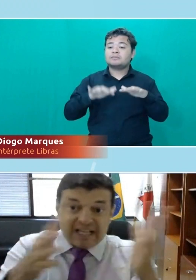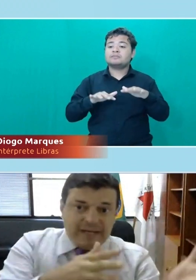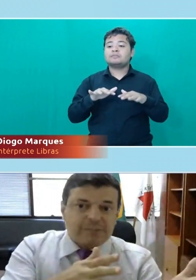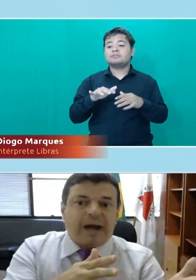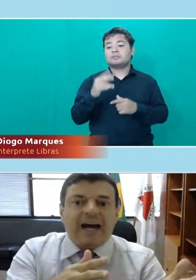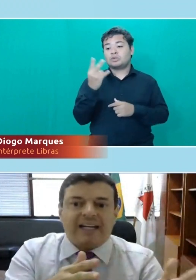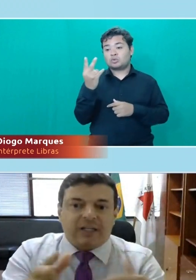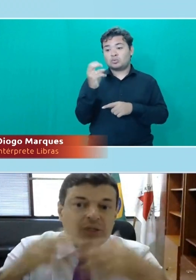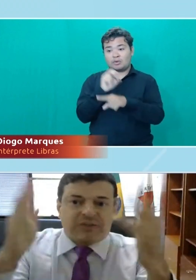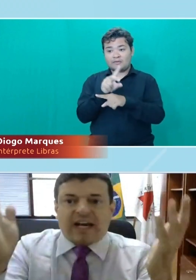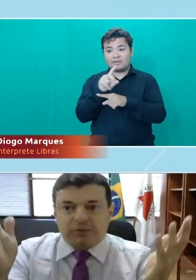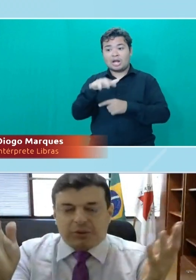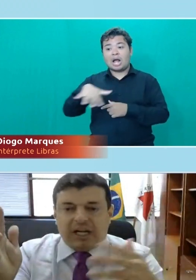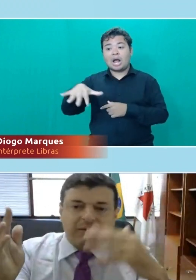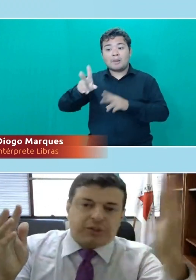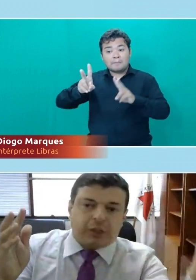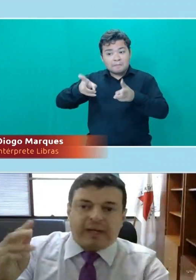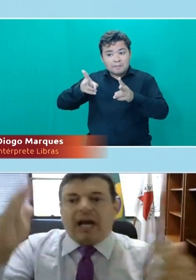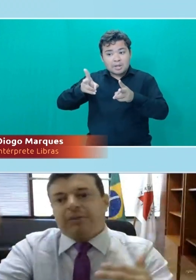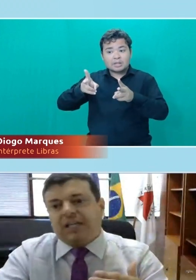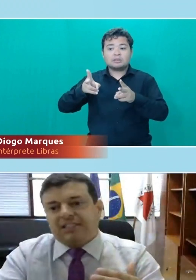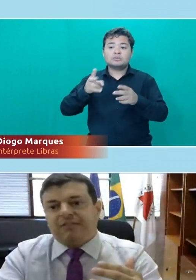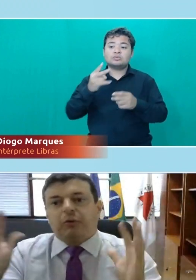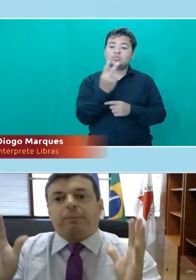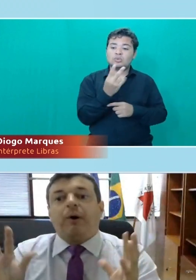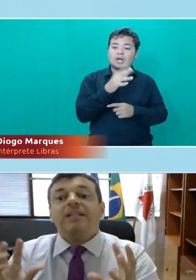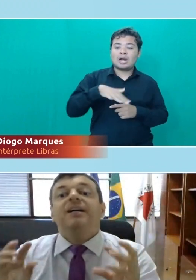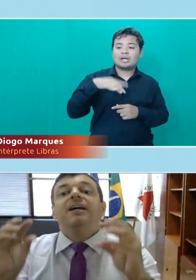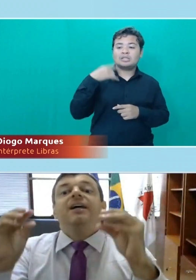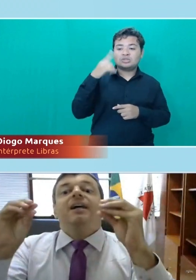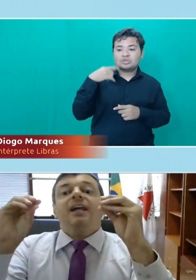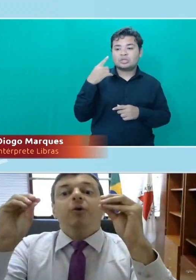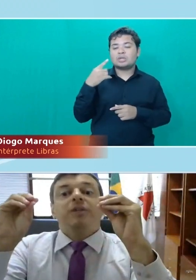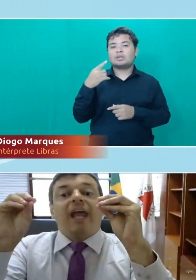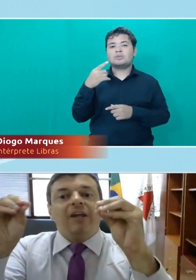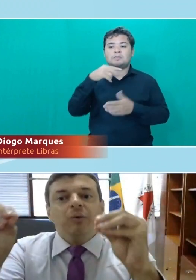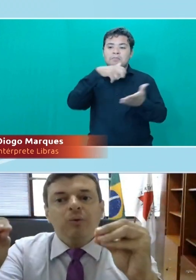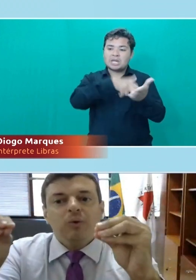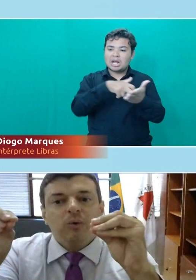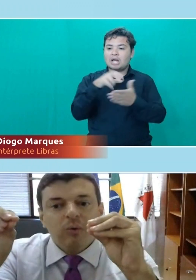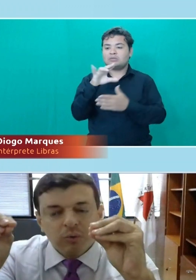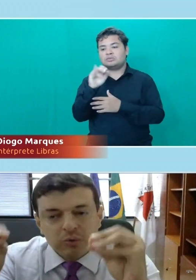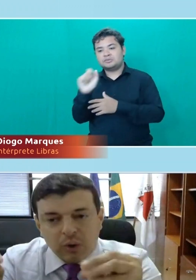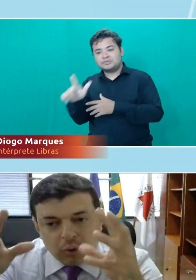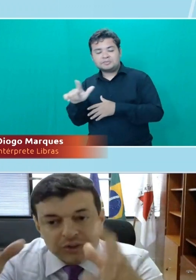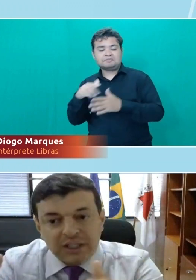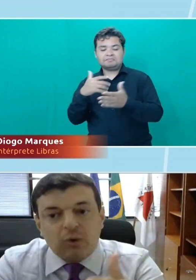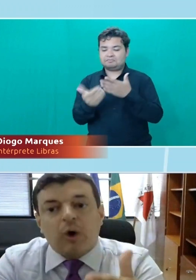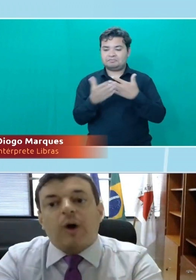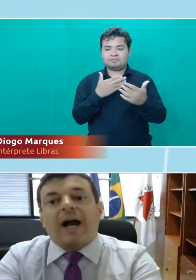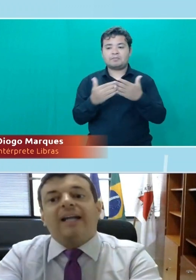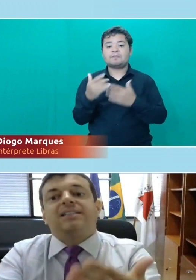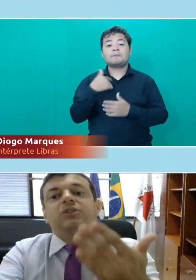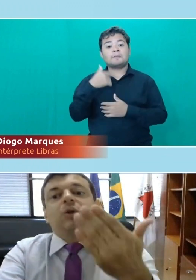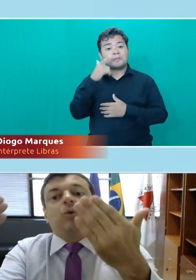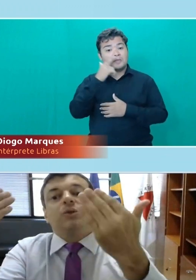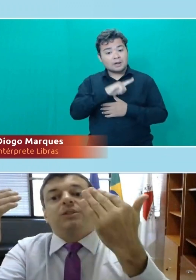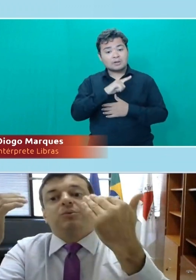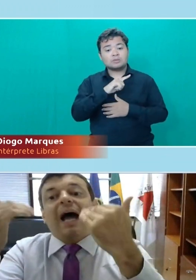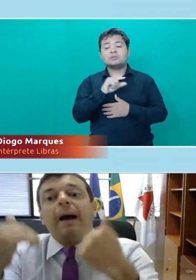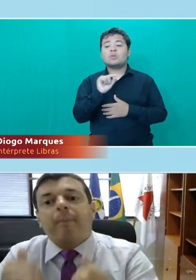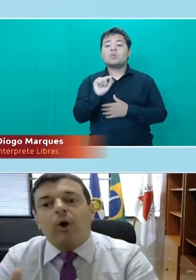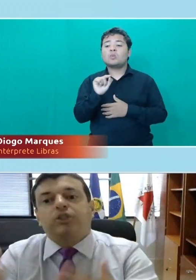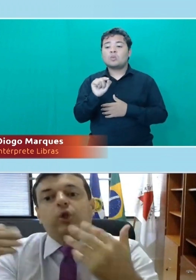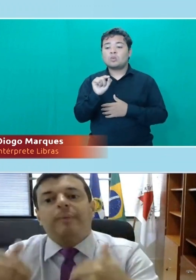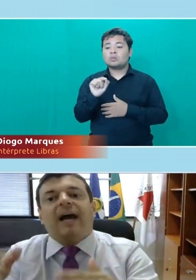duas vagas na mesma área, duas vagas no Direito, Direito Penal, Direito Civil, não importa, eu tenho... Eu consigo colocar esses... Eu